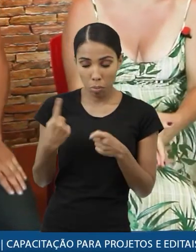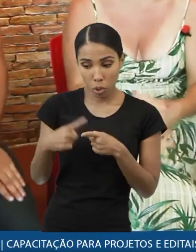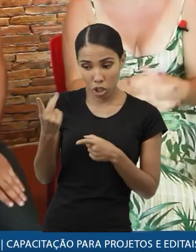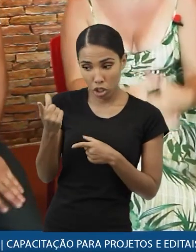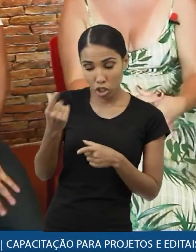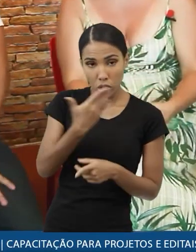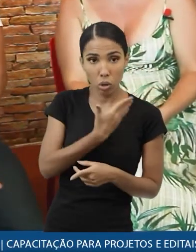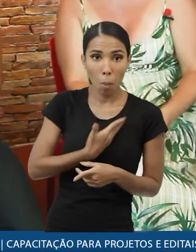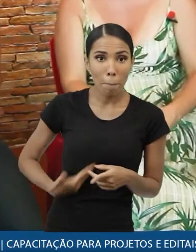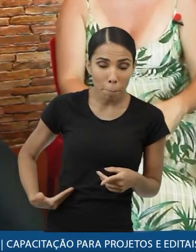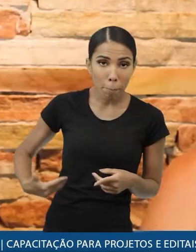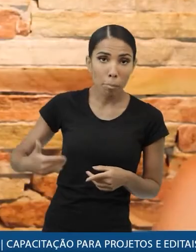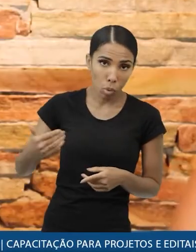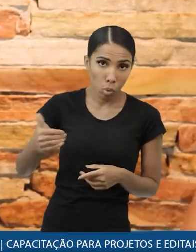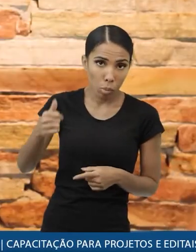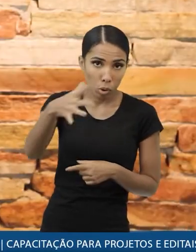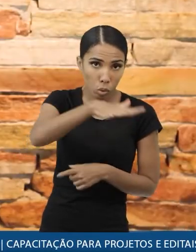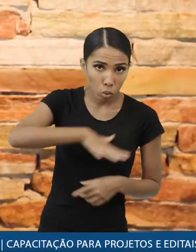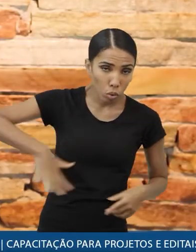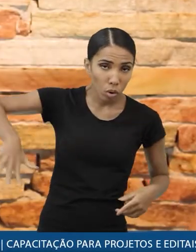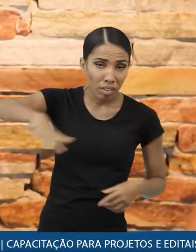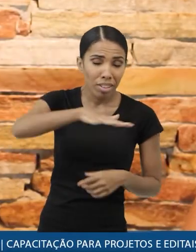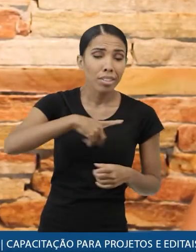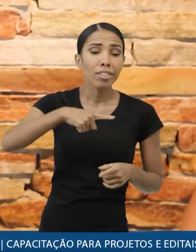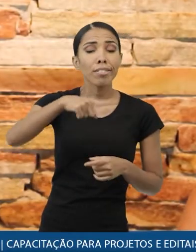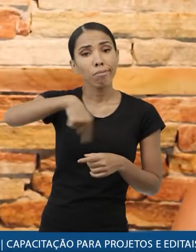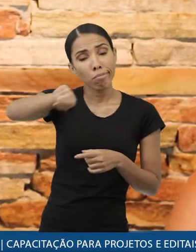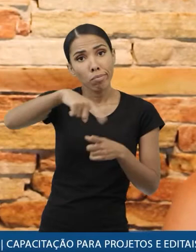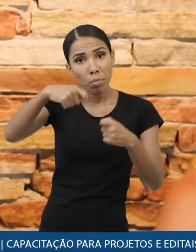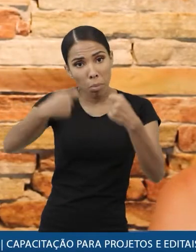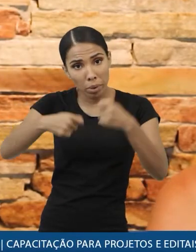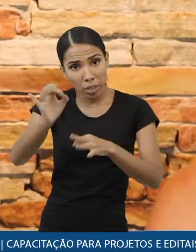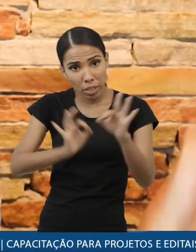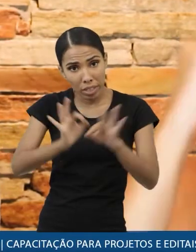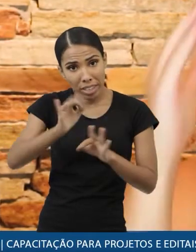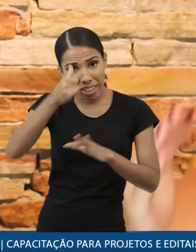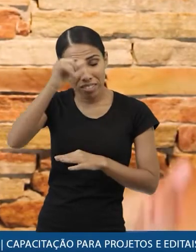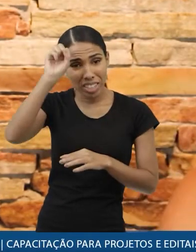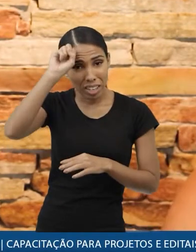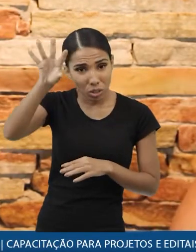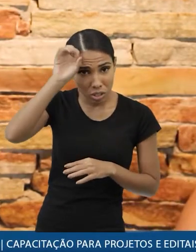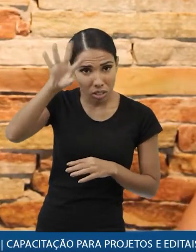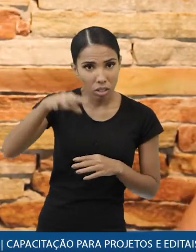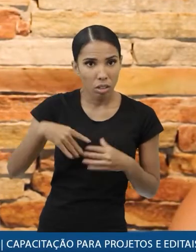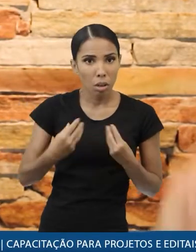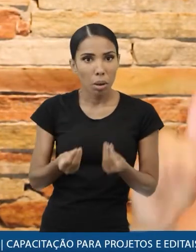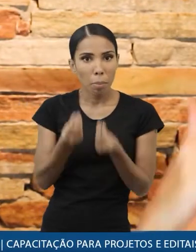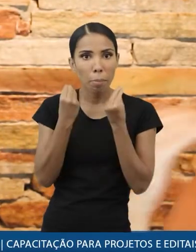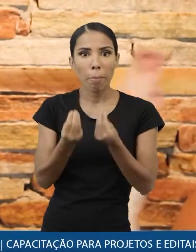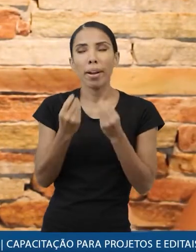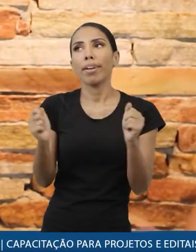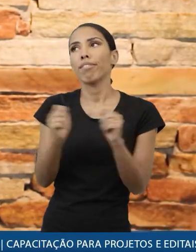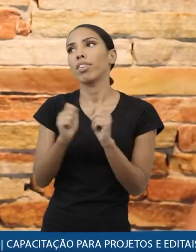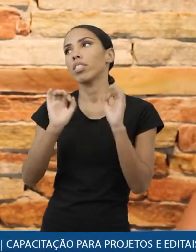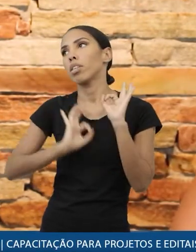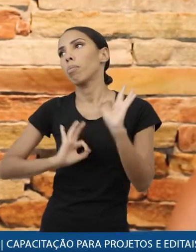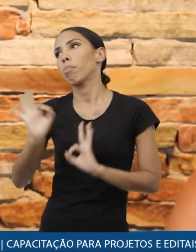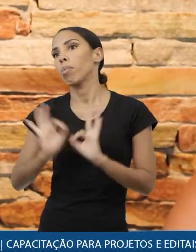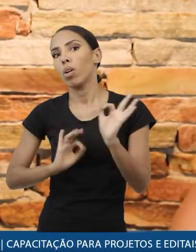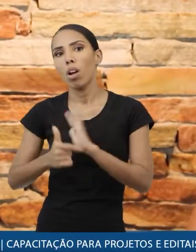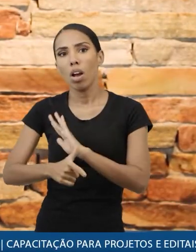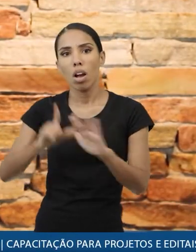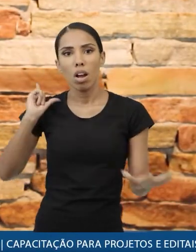público na maioria das vezes então é importante que vocês se organizem para depois não ter uma dor de cabeça e você falar gente para que eu vou fazer aquele